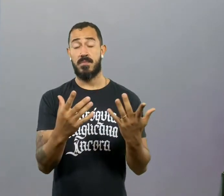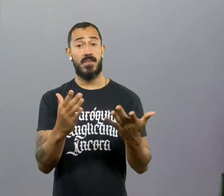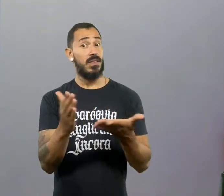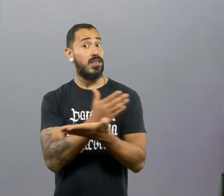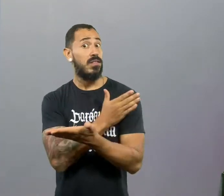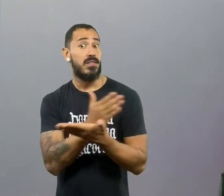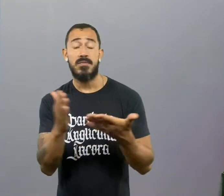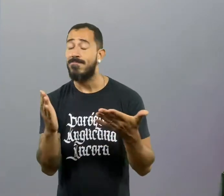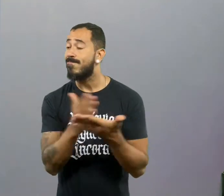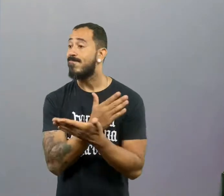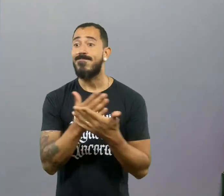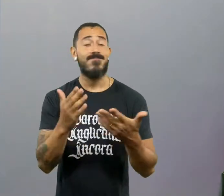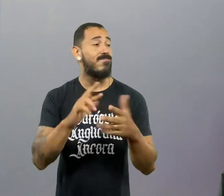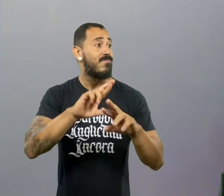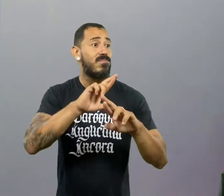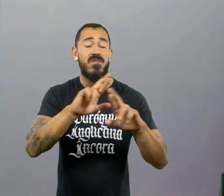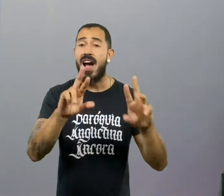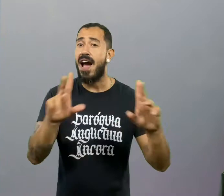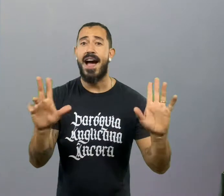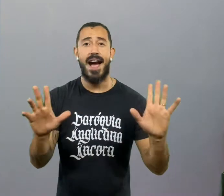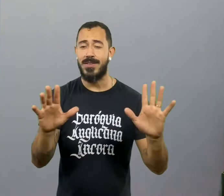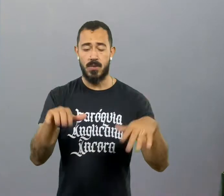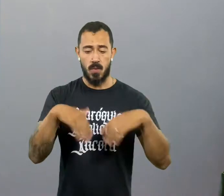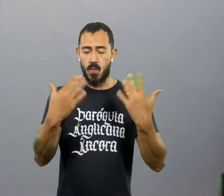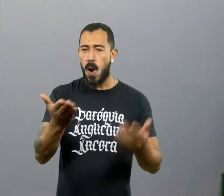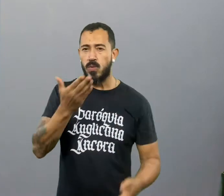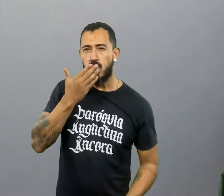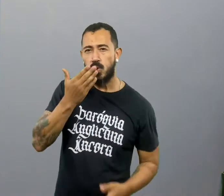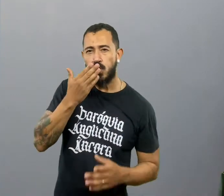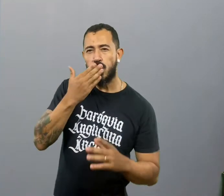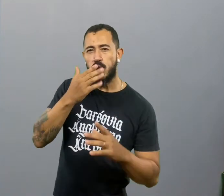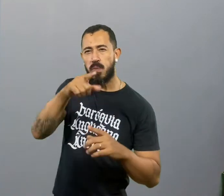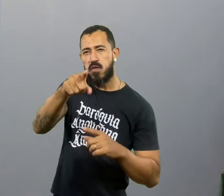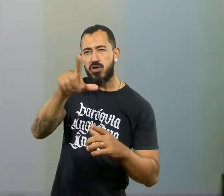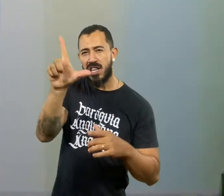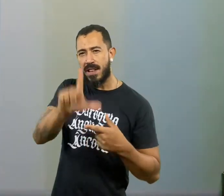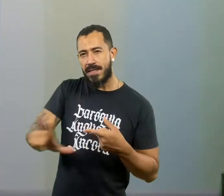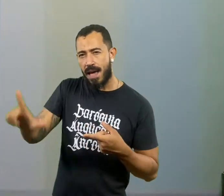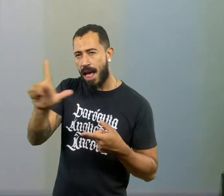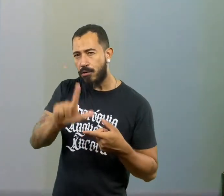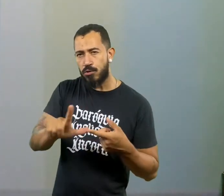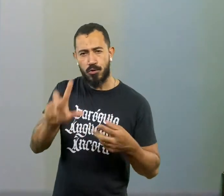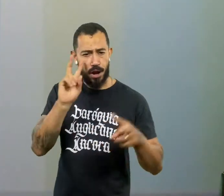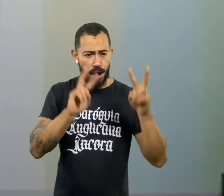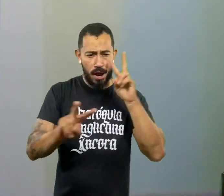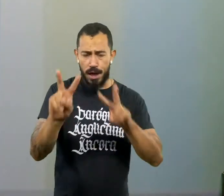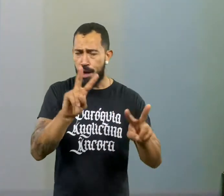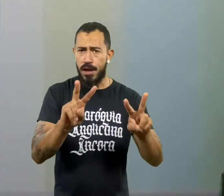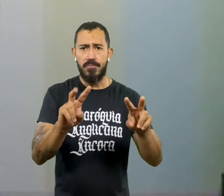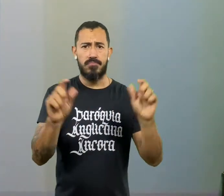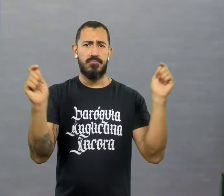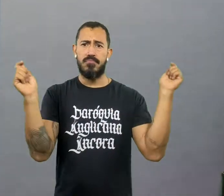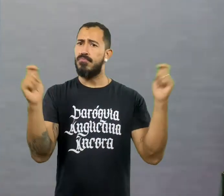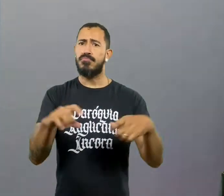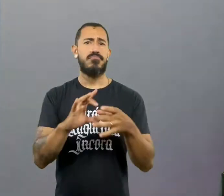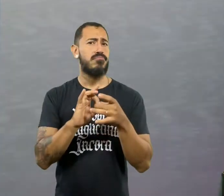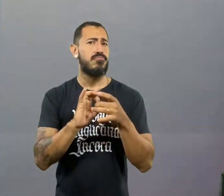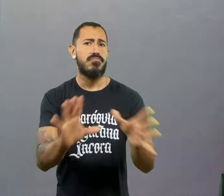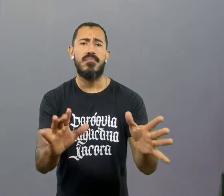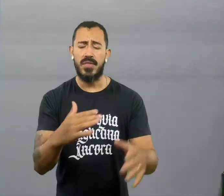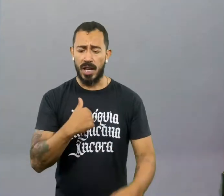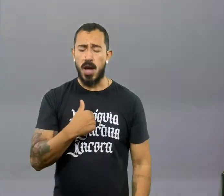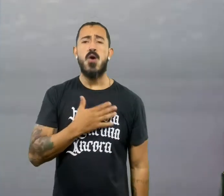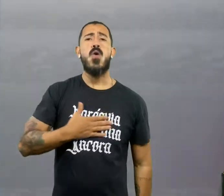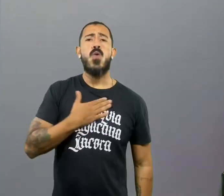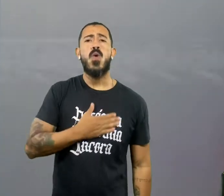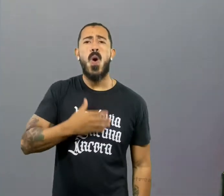várias formas de leitura, tipos de literatura, que podem te ajudar na auto-reflexão. Por exemplo, eu gosto de ler crônicas. Eu leio muito